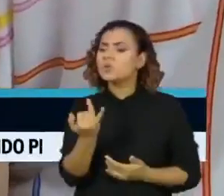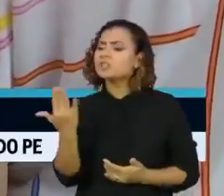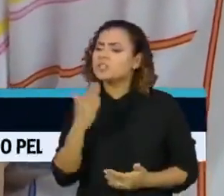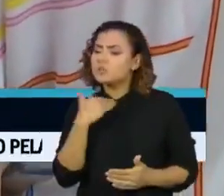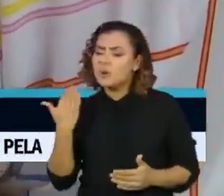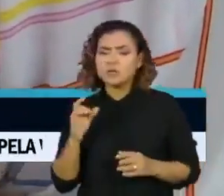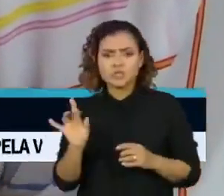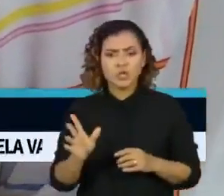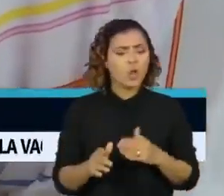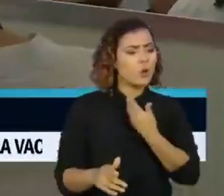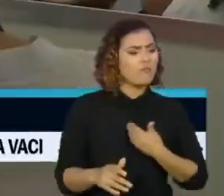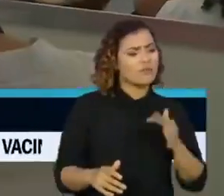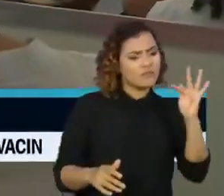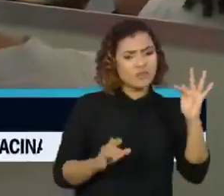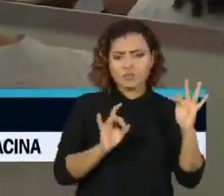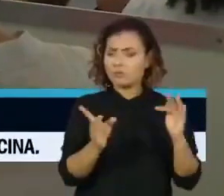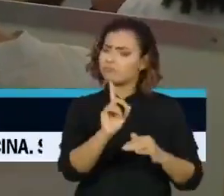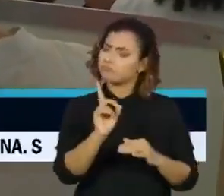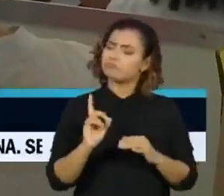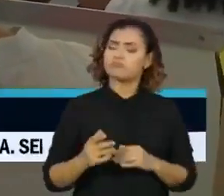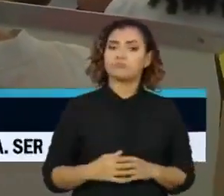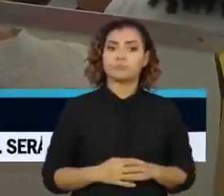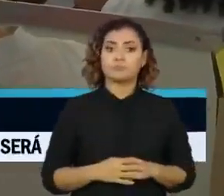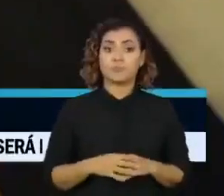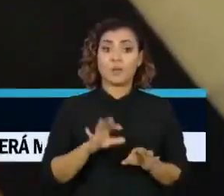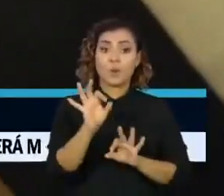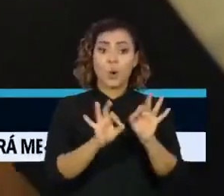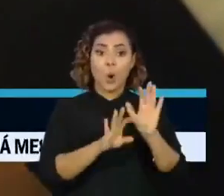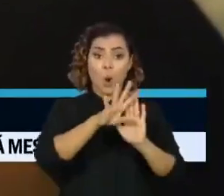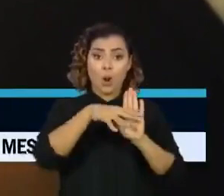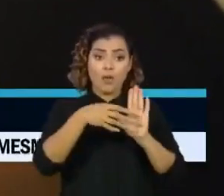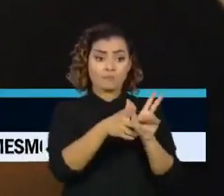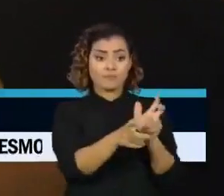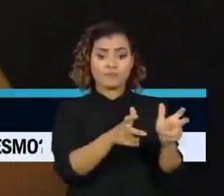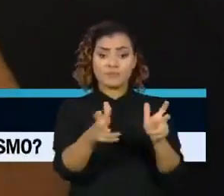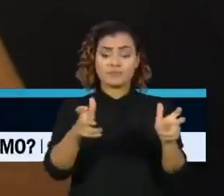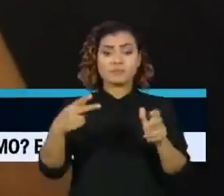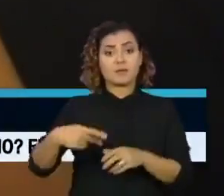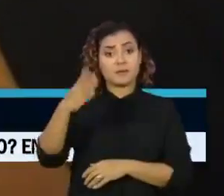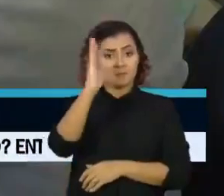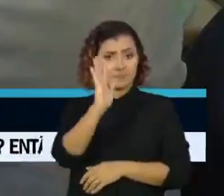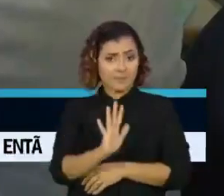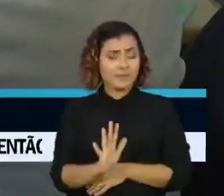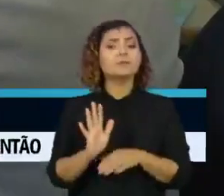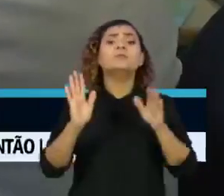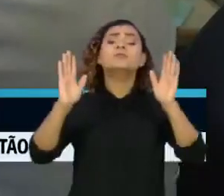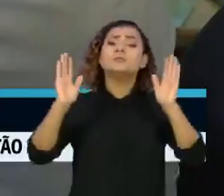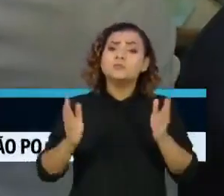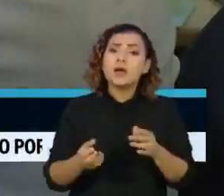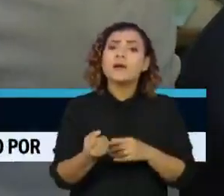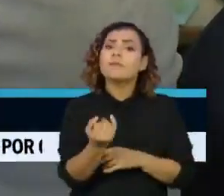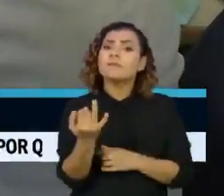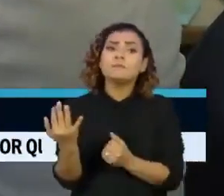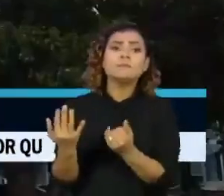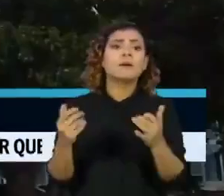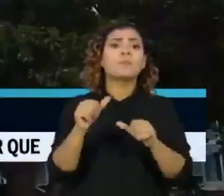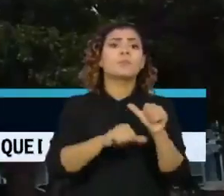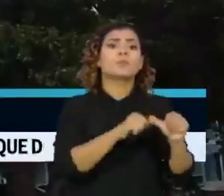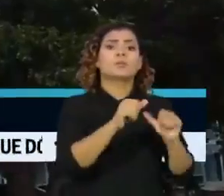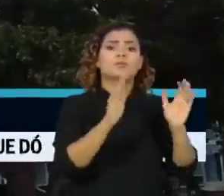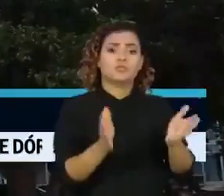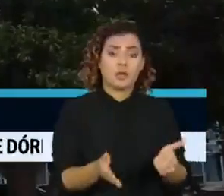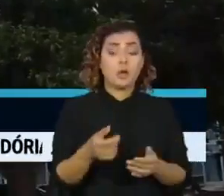mortos e no governo federal. O cronograma de vacinação contra a Covid-19 no Brasil já passou por várias alterações.